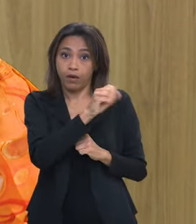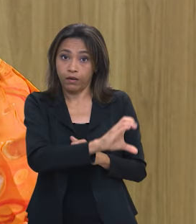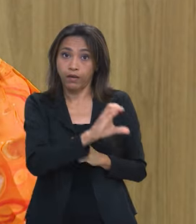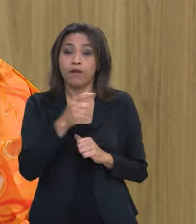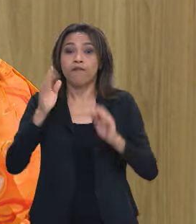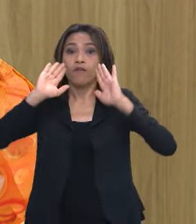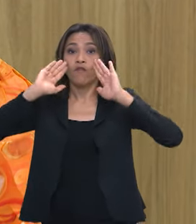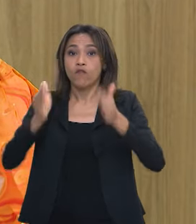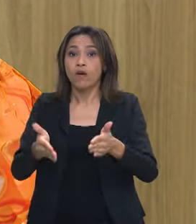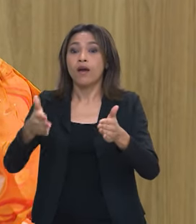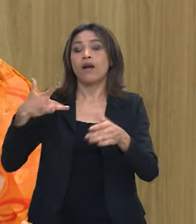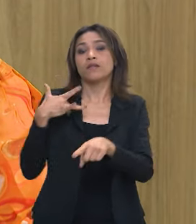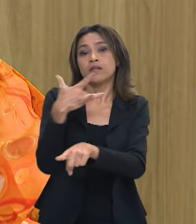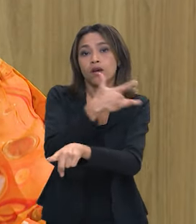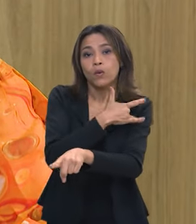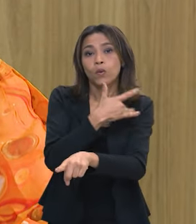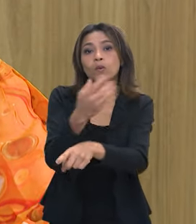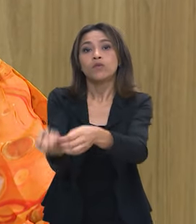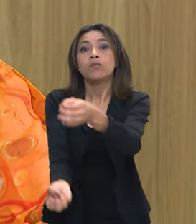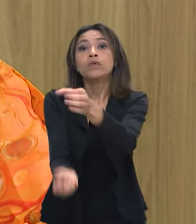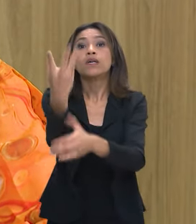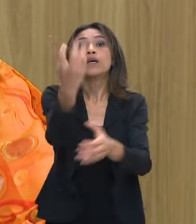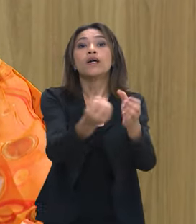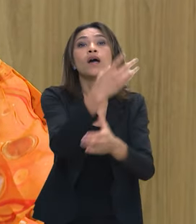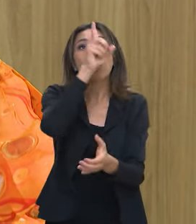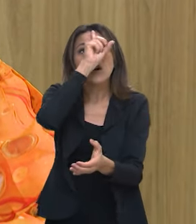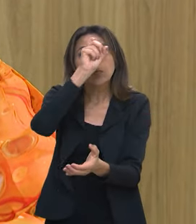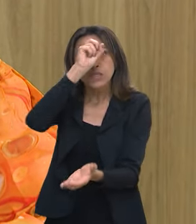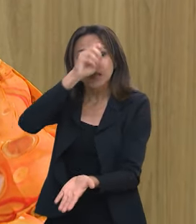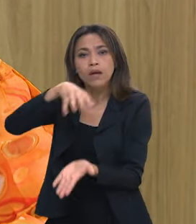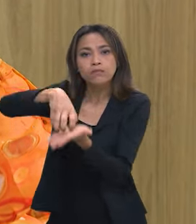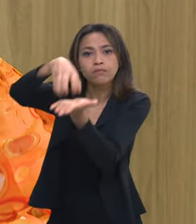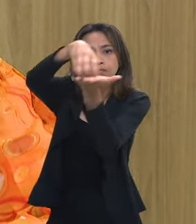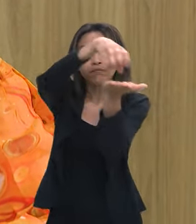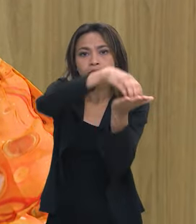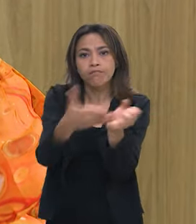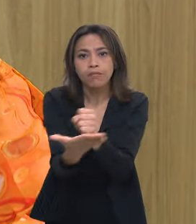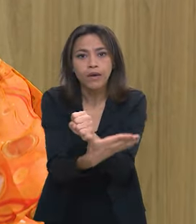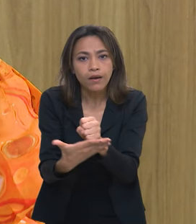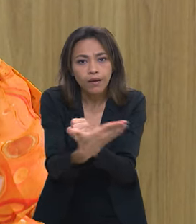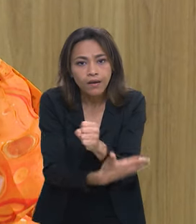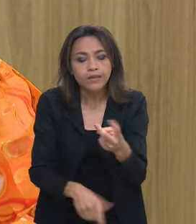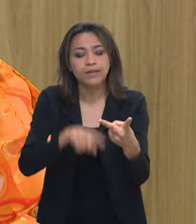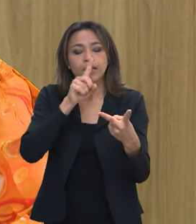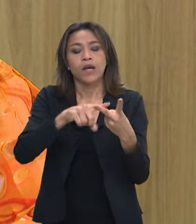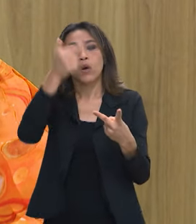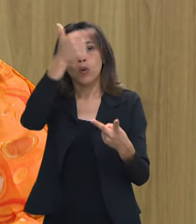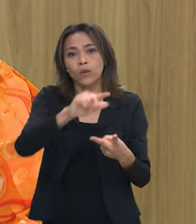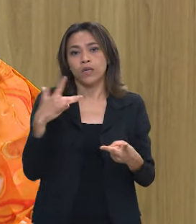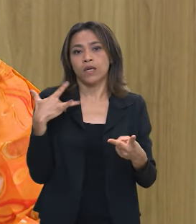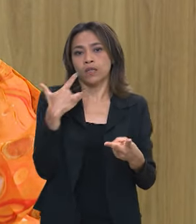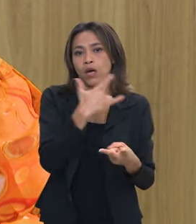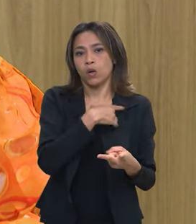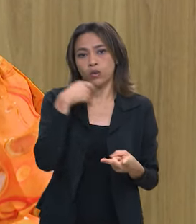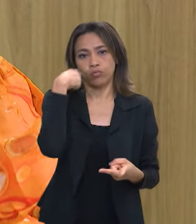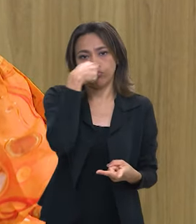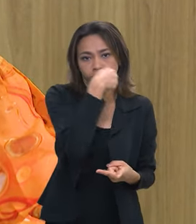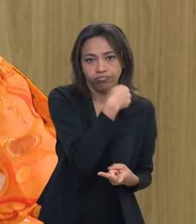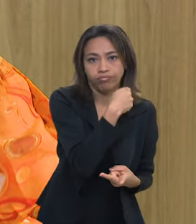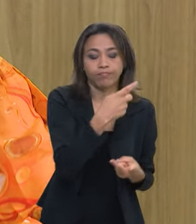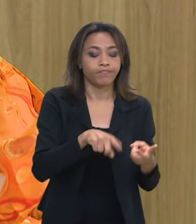atenção primária saúde com unidades básicas de saúde com reforço à saúde bucal